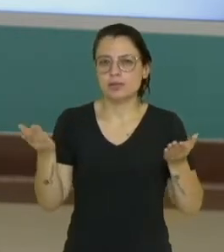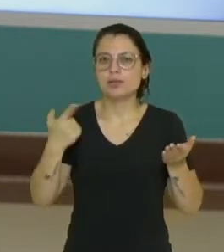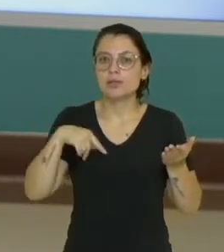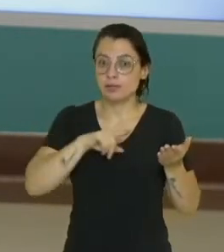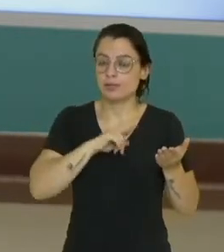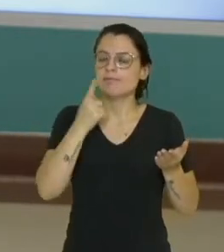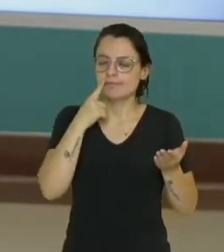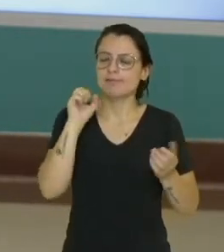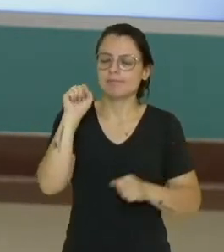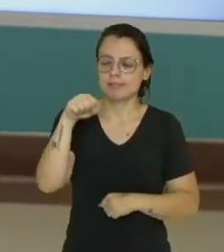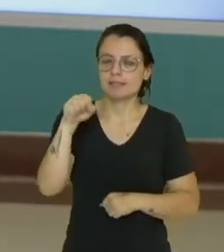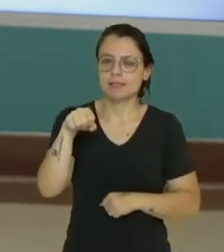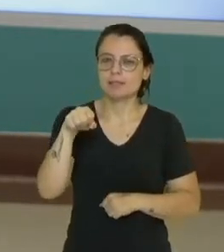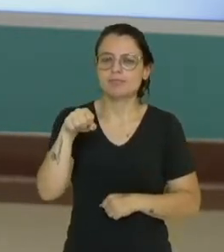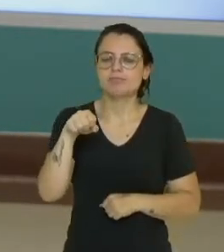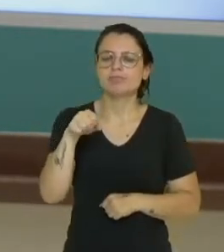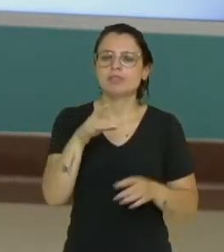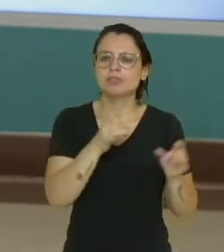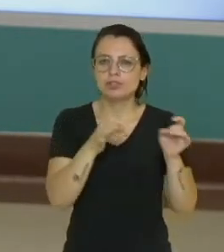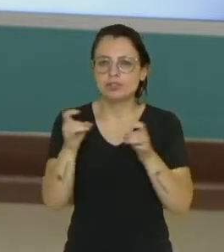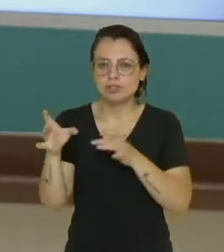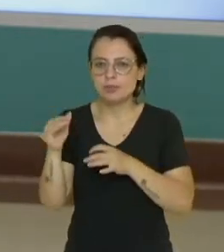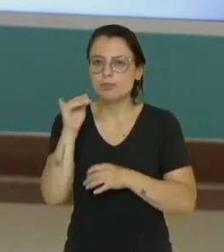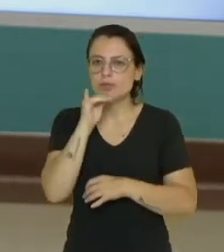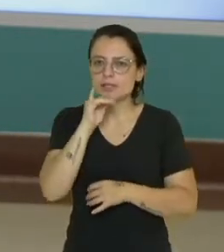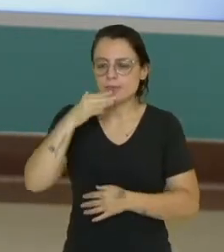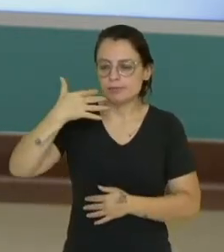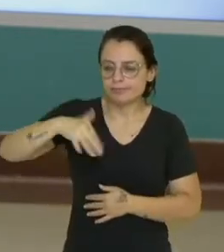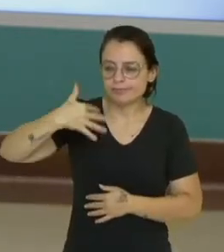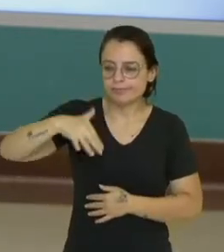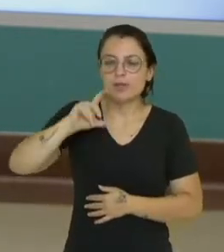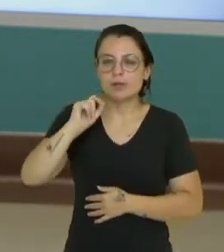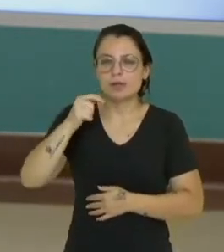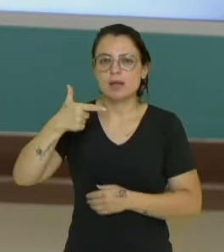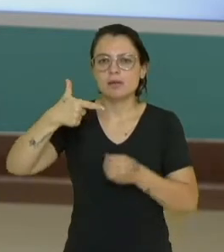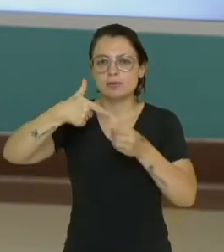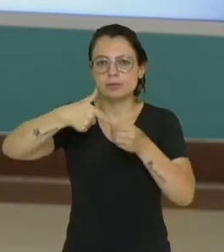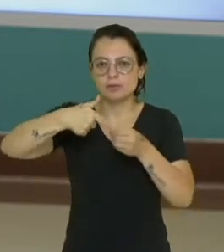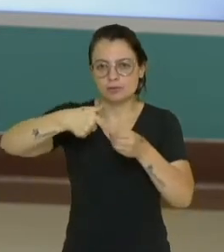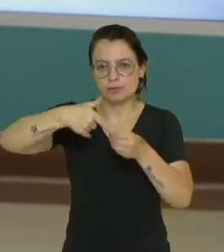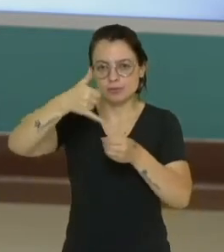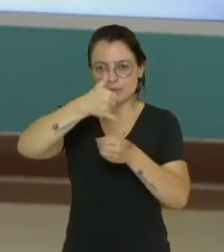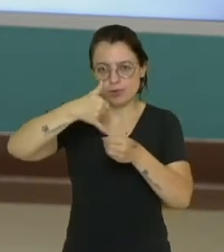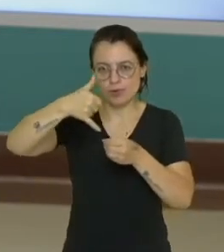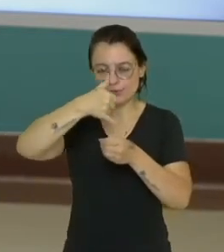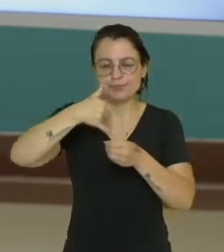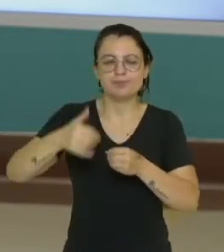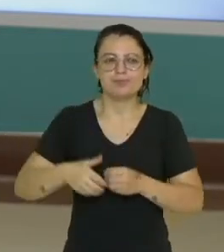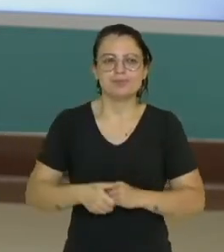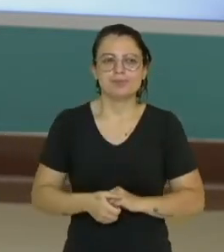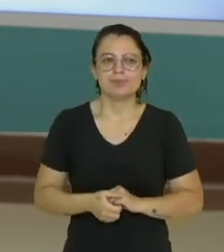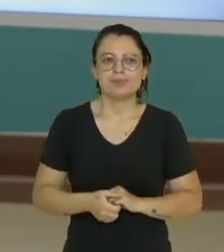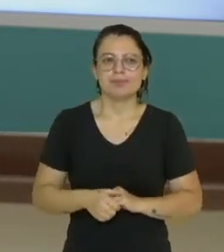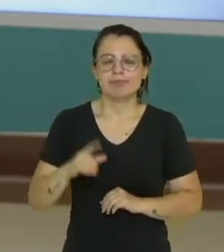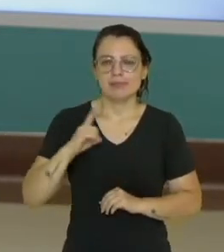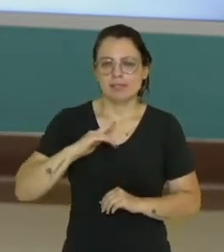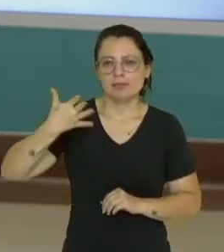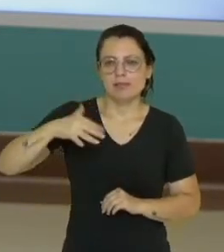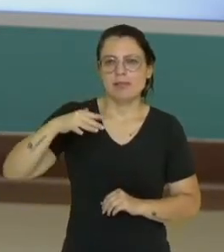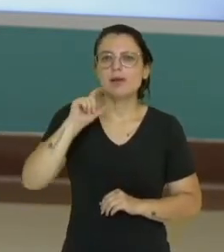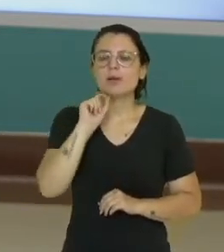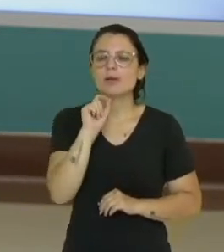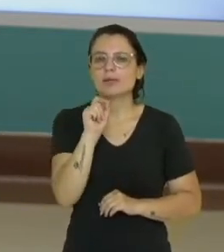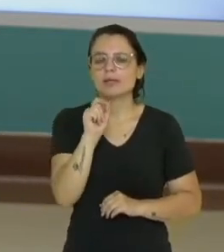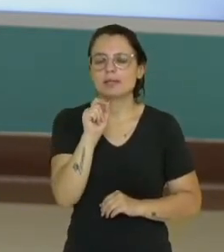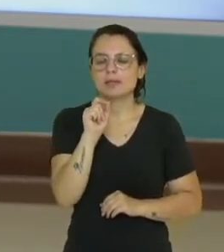sim, afeta o nosso dia a dia também, por exemplo, o preço do barril do petróleo, né? Que vai refletir no preço dos alimentos, já que, por exemplo, é